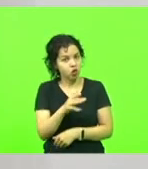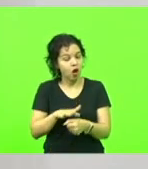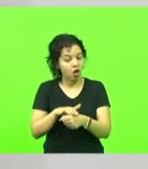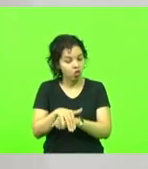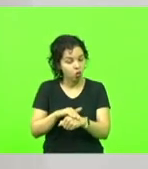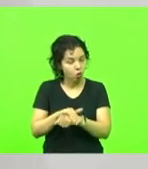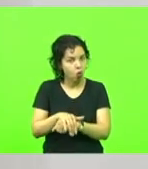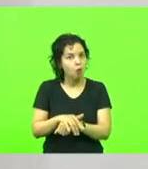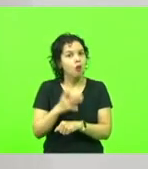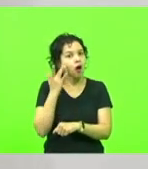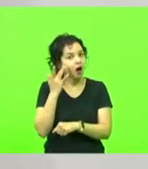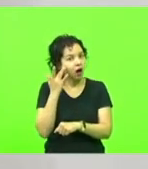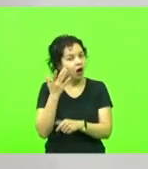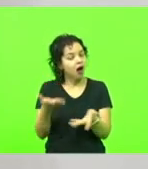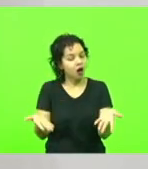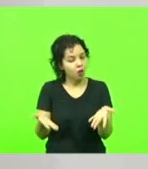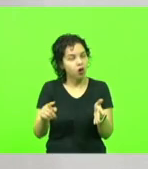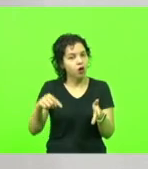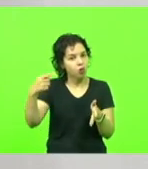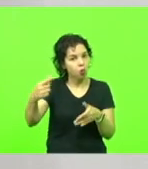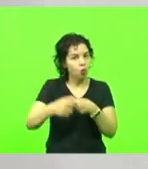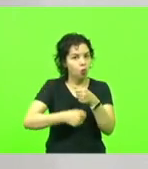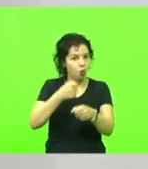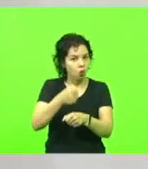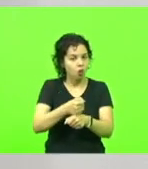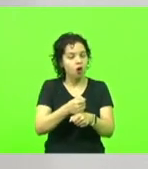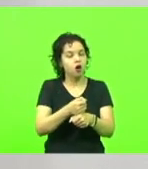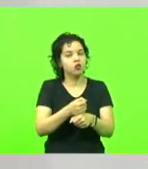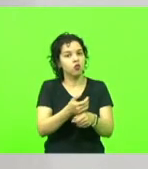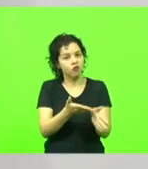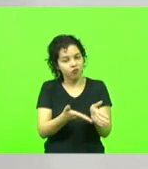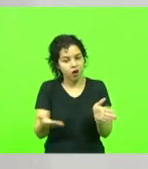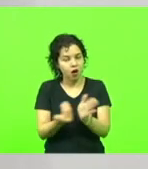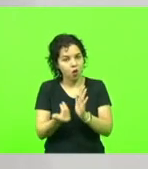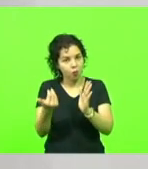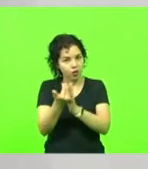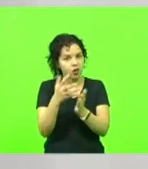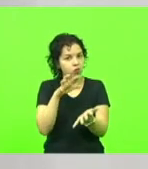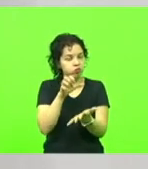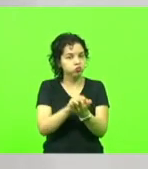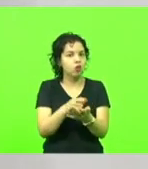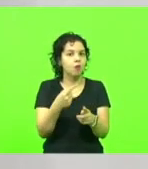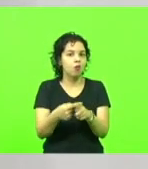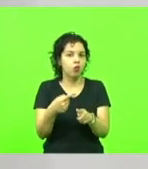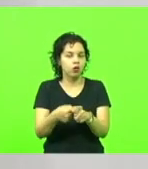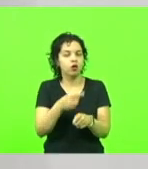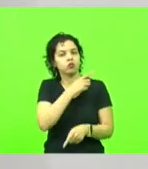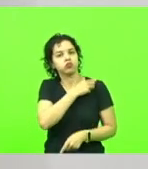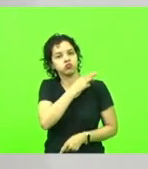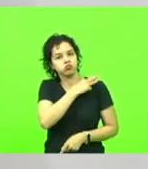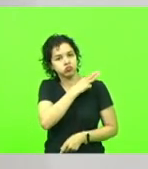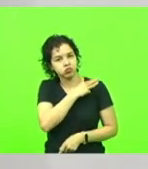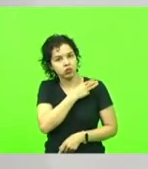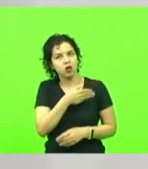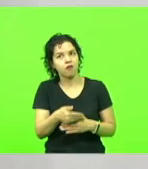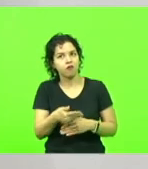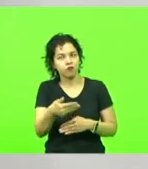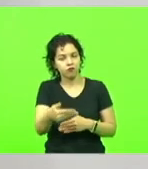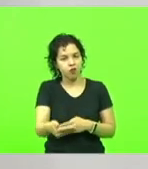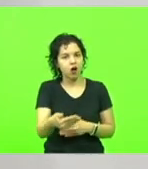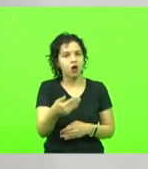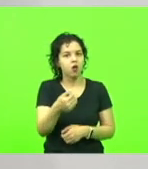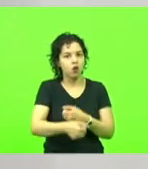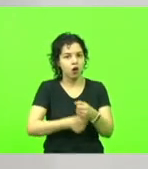as matrículas no ano que vem, em função da modalidade do ensino médio que se desenha a partir de